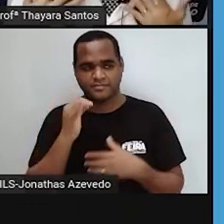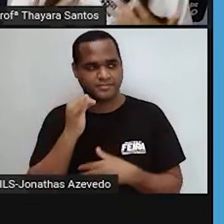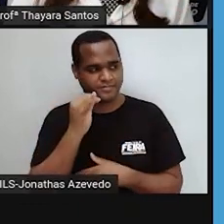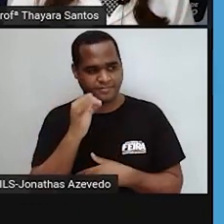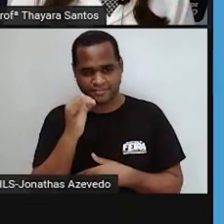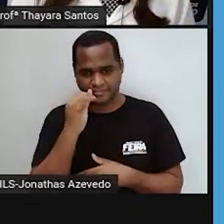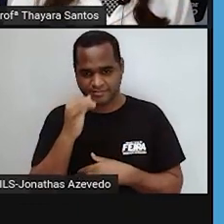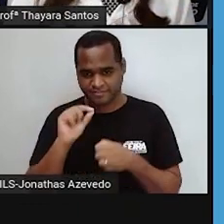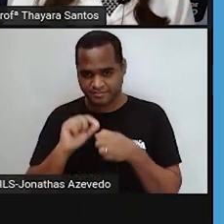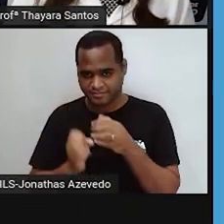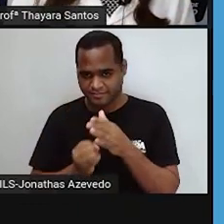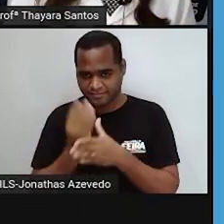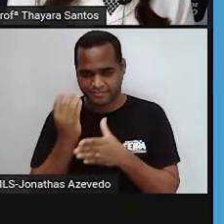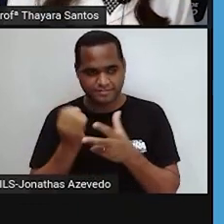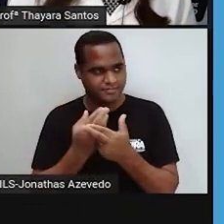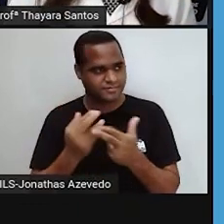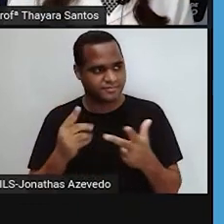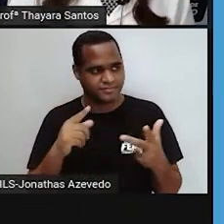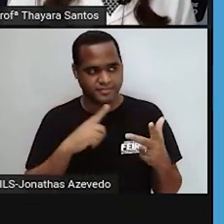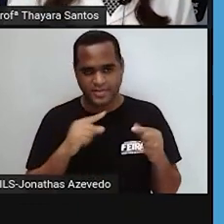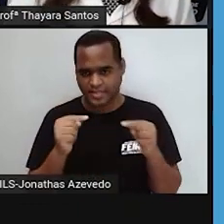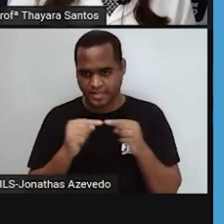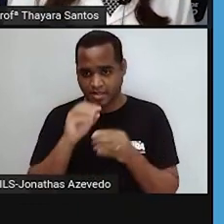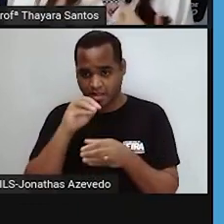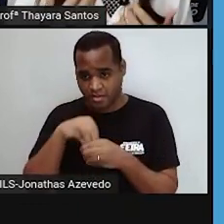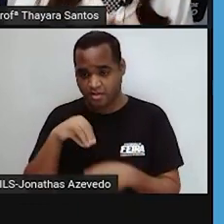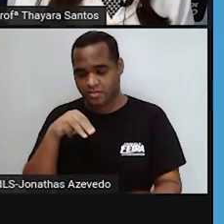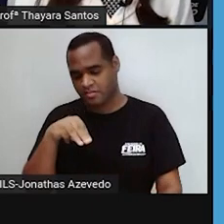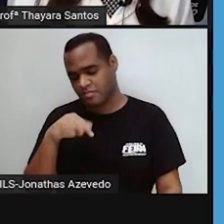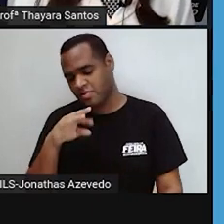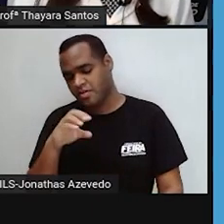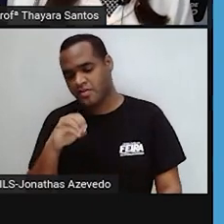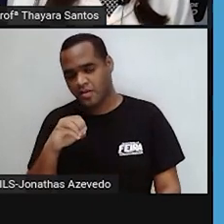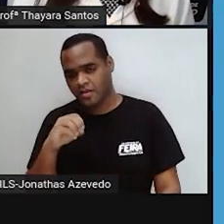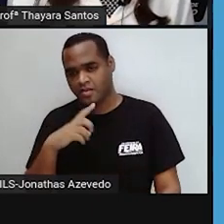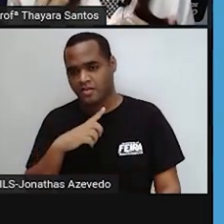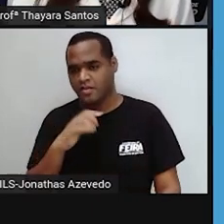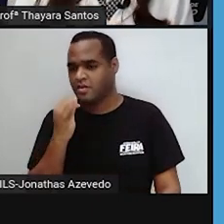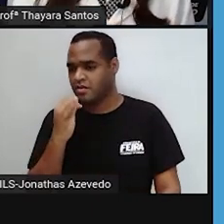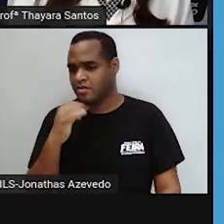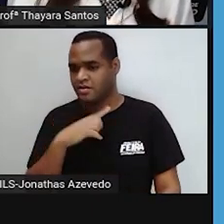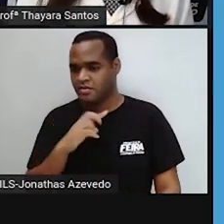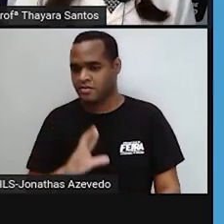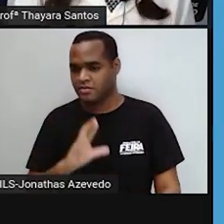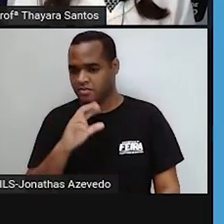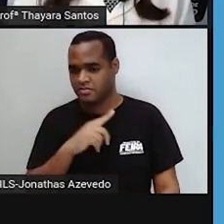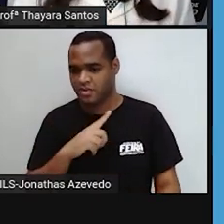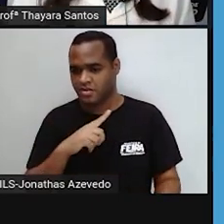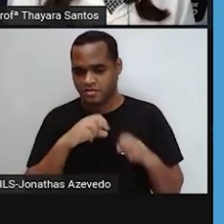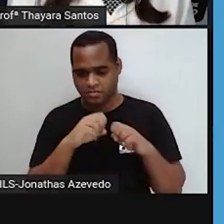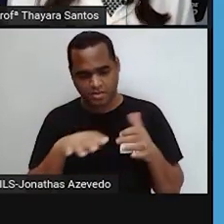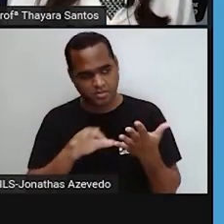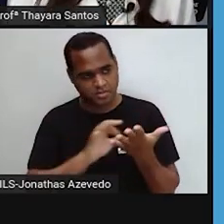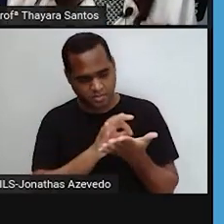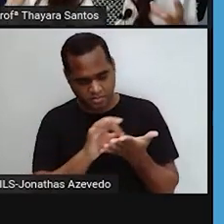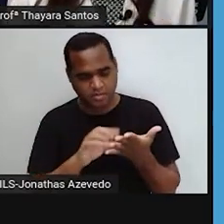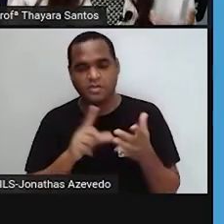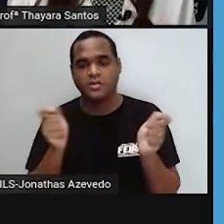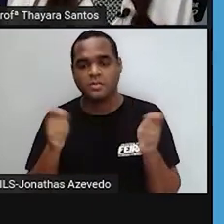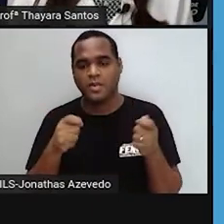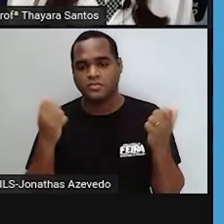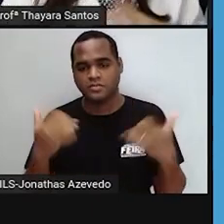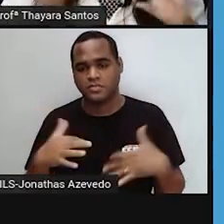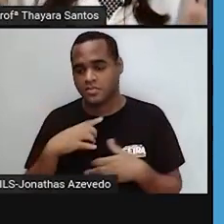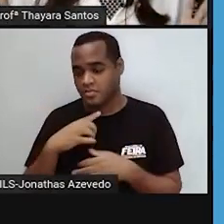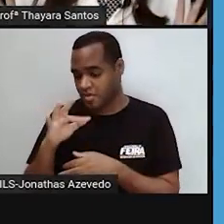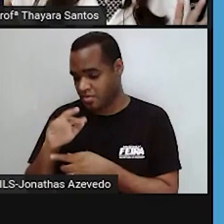que é fabricada dentro da mitocôndria e essa energia é responsável por manter a célula funcionando. Então, essa